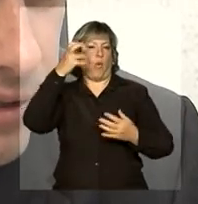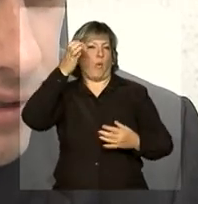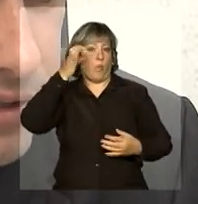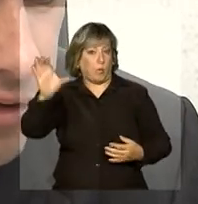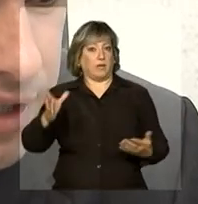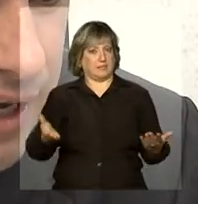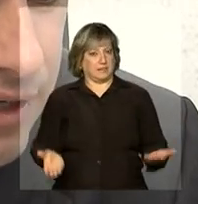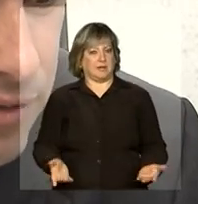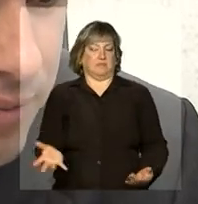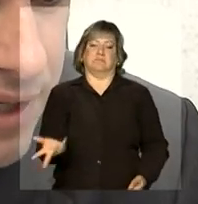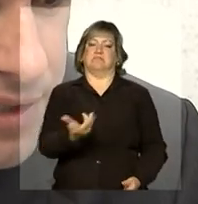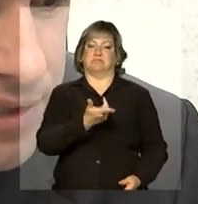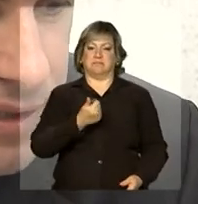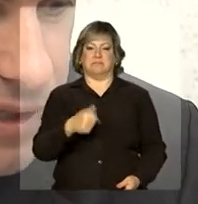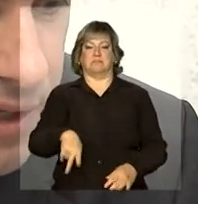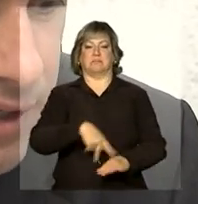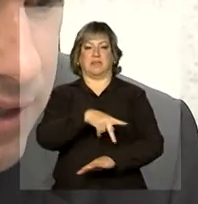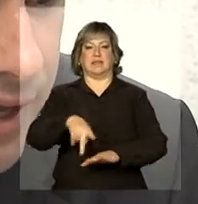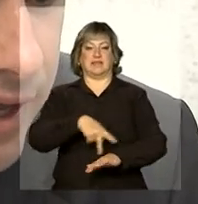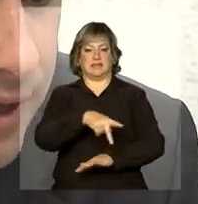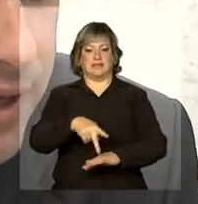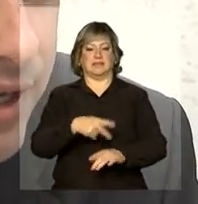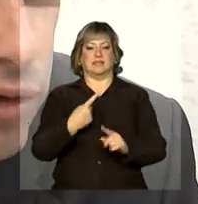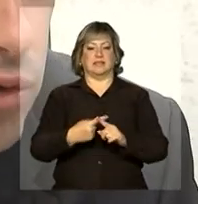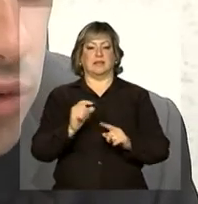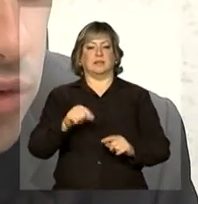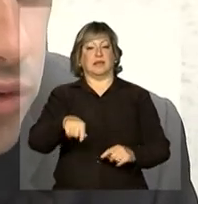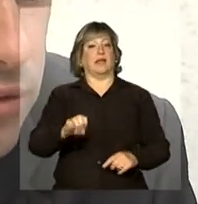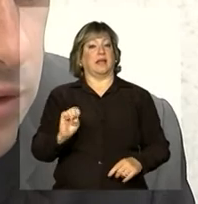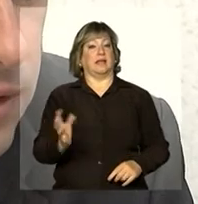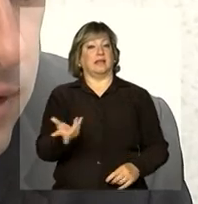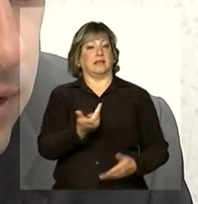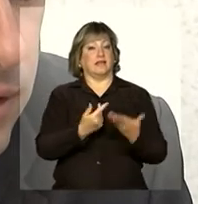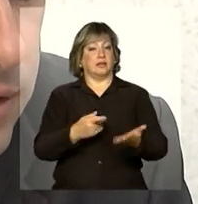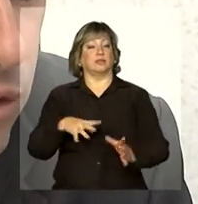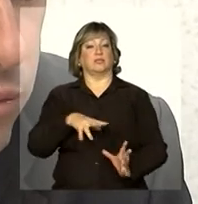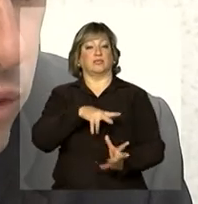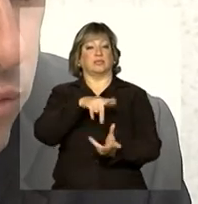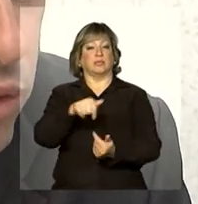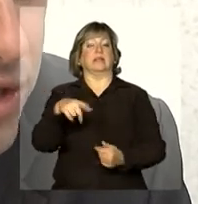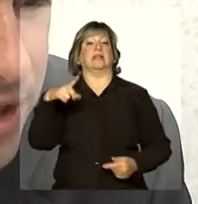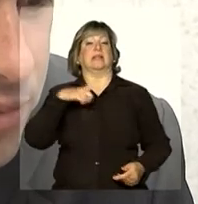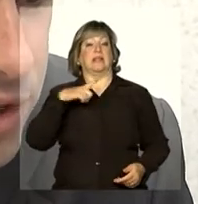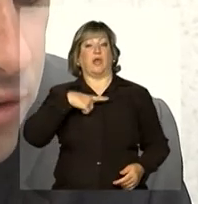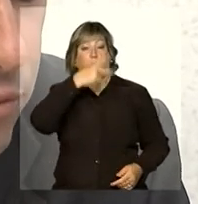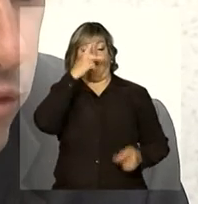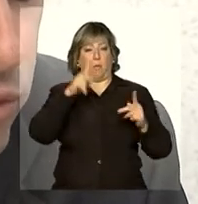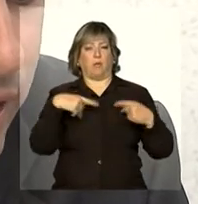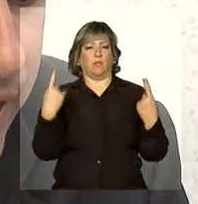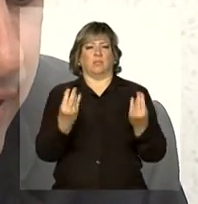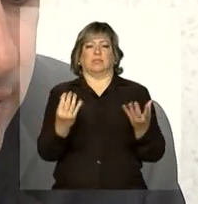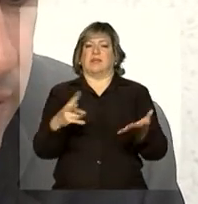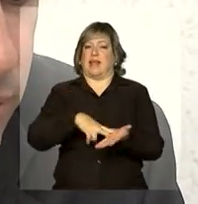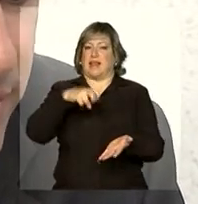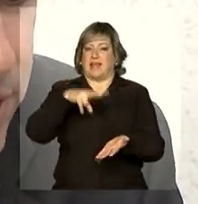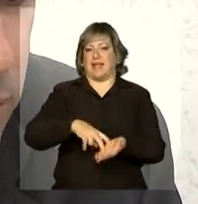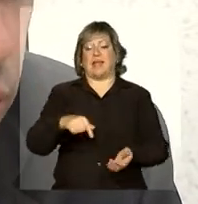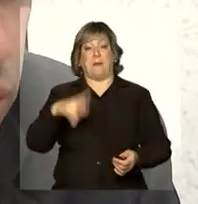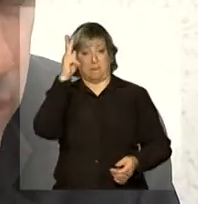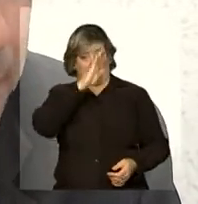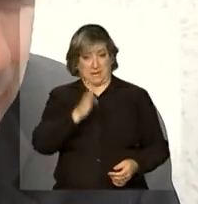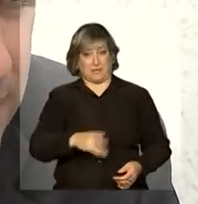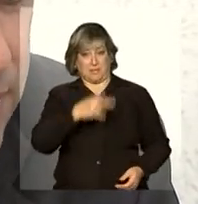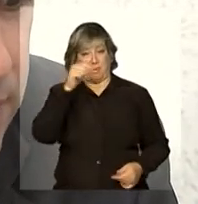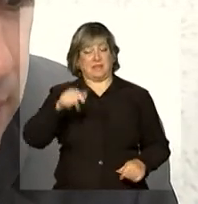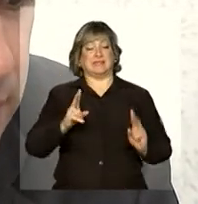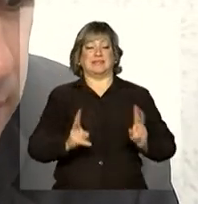extraordinária. É país que é querido no mundo, que tem um povo muito receptivo, um povo muito alegre, um país que tem